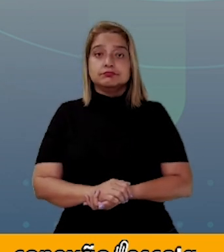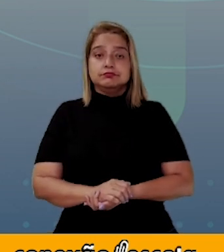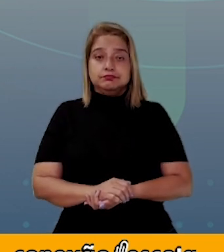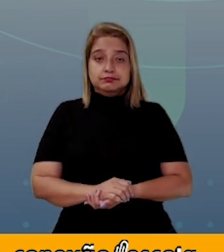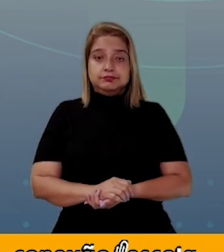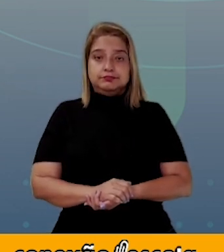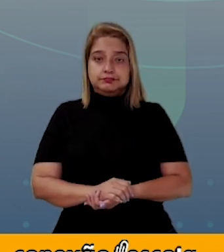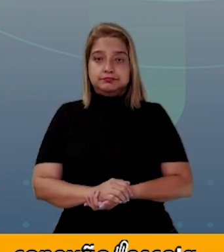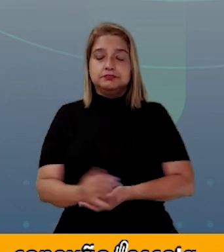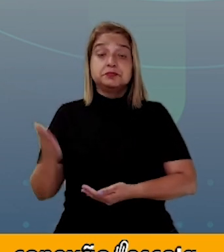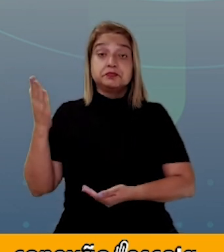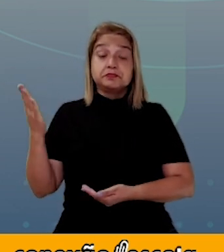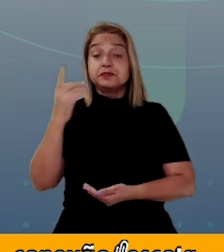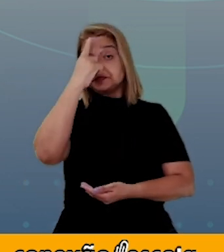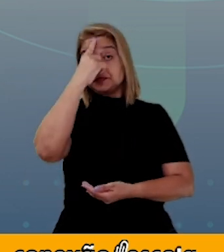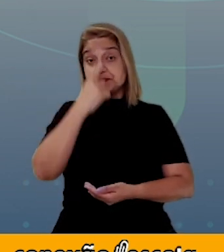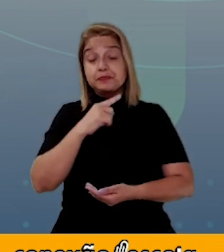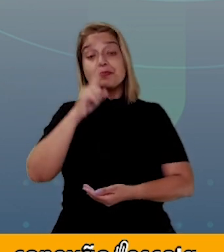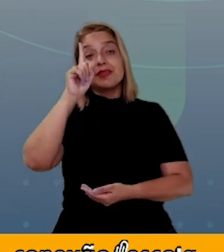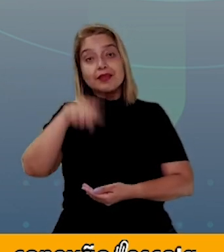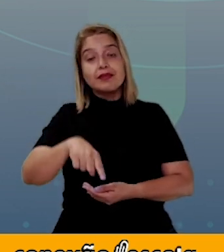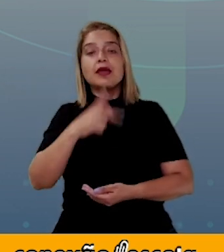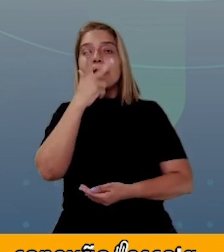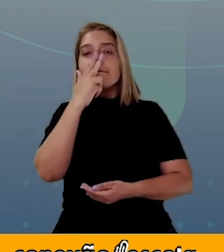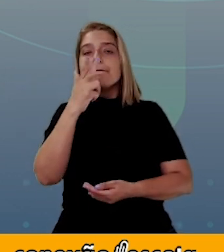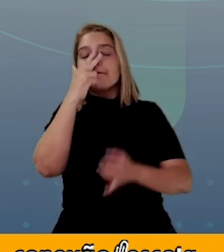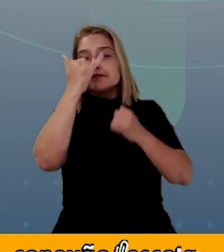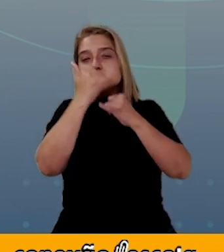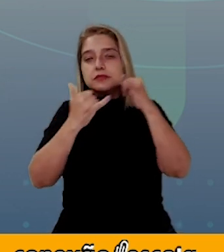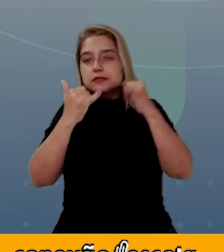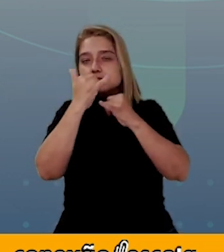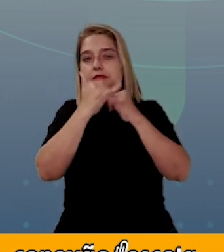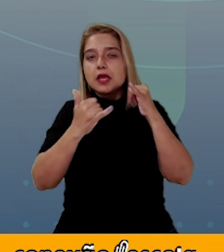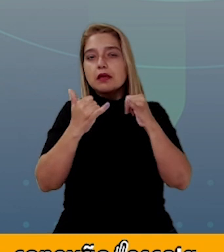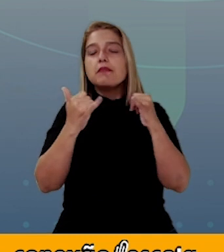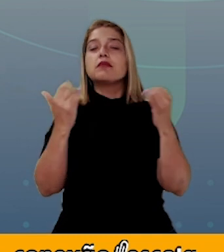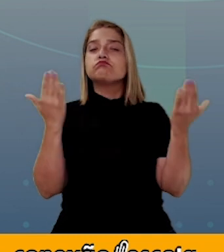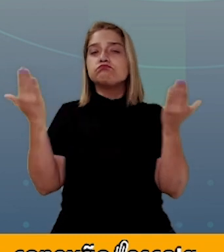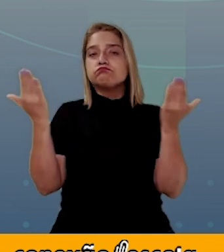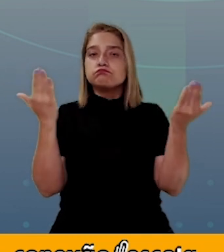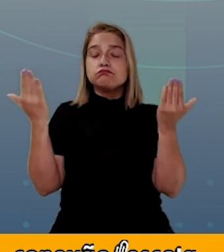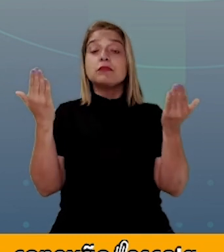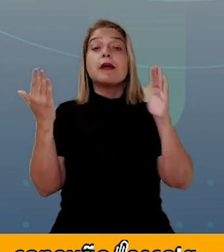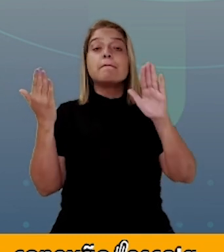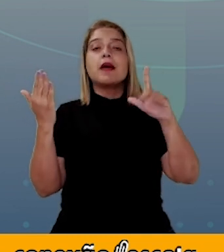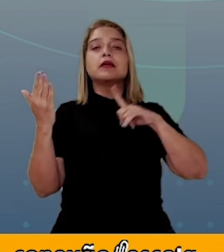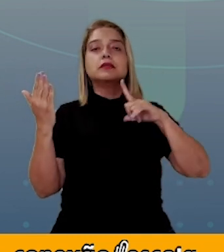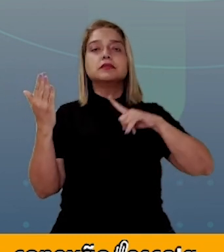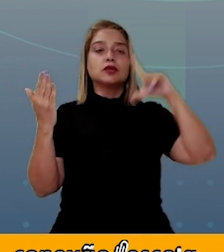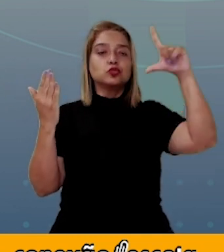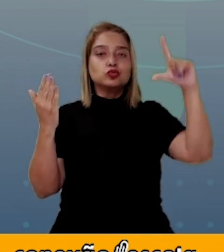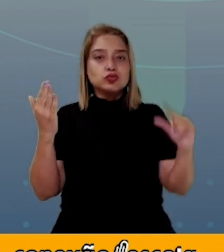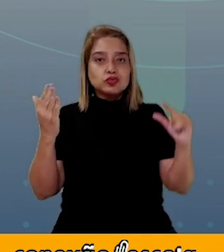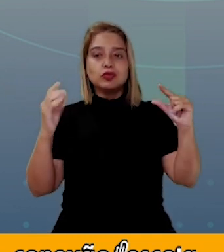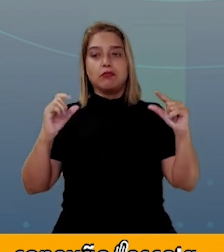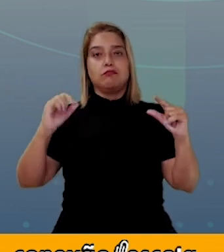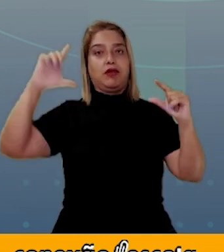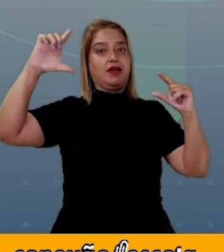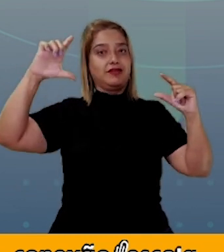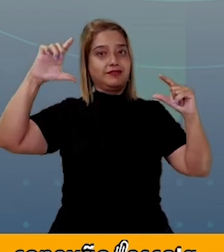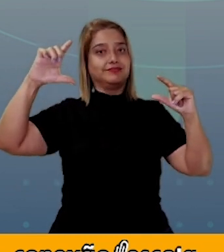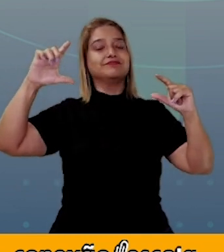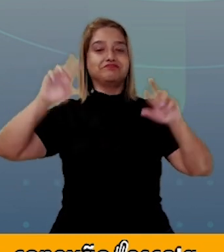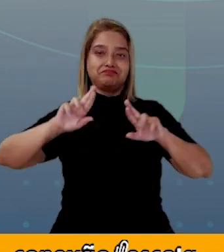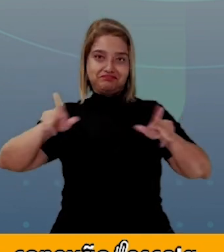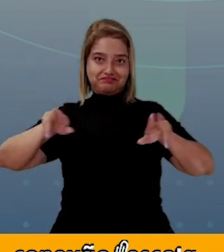Essas figuras são figuras semelhantes, porém possuem tamanhos diferentes.